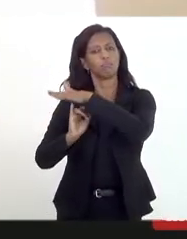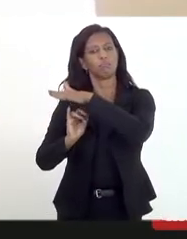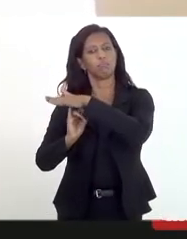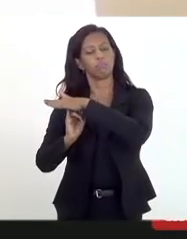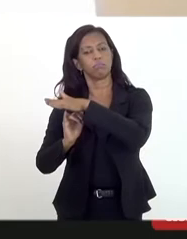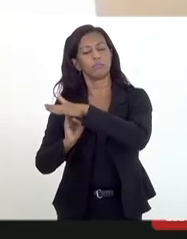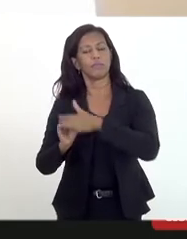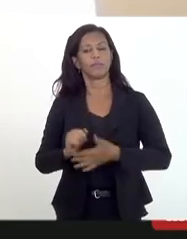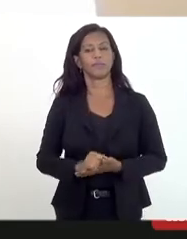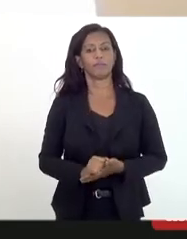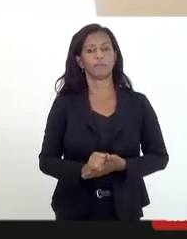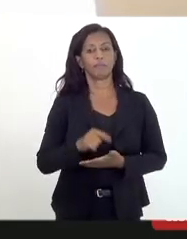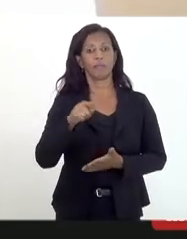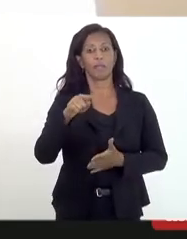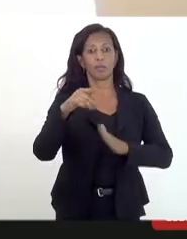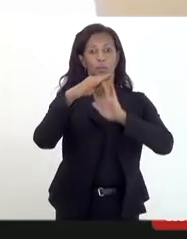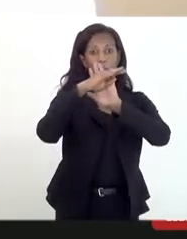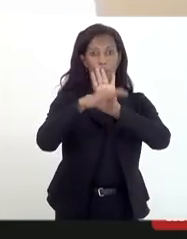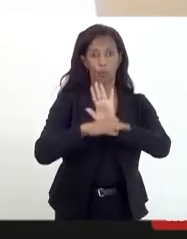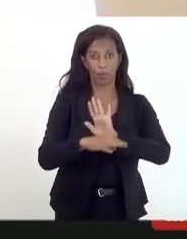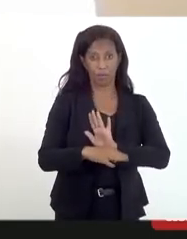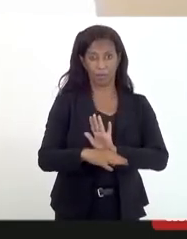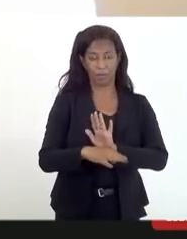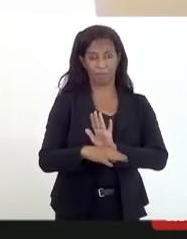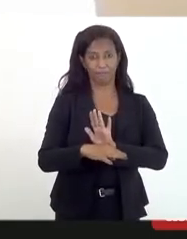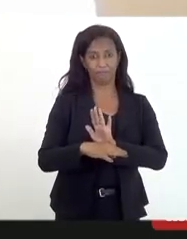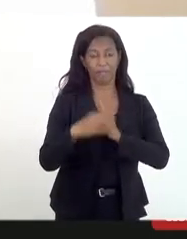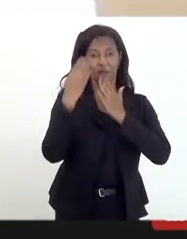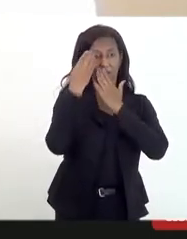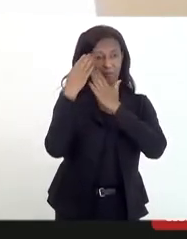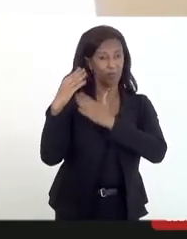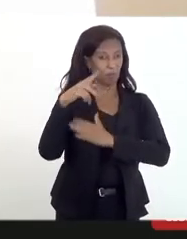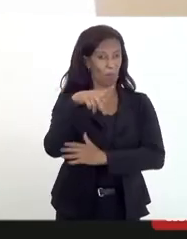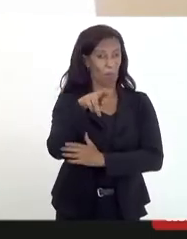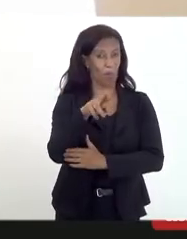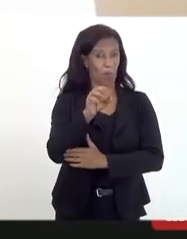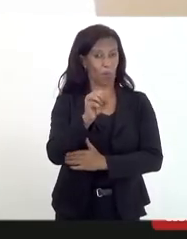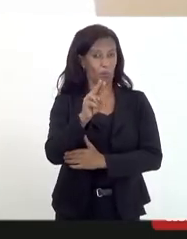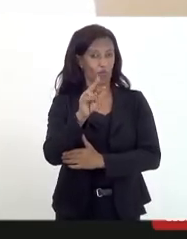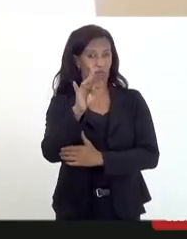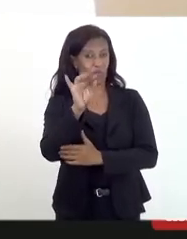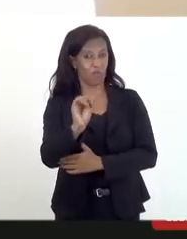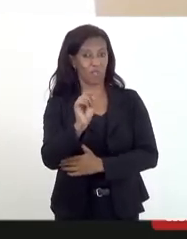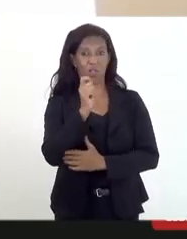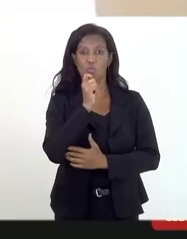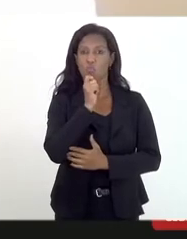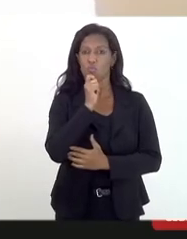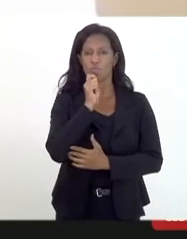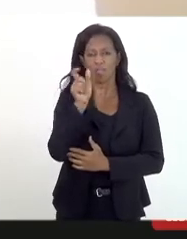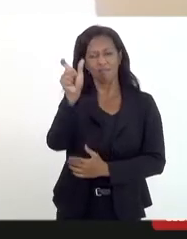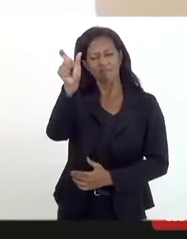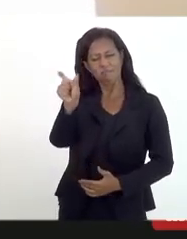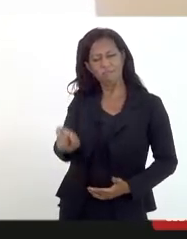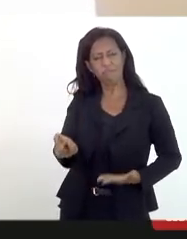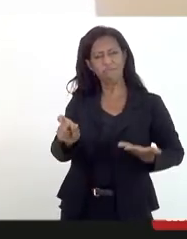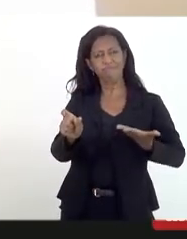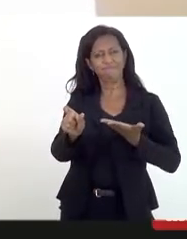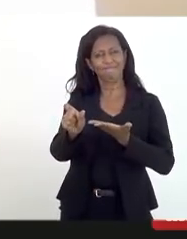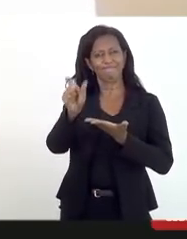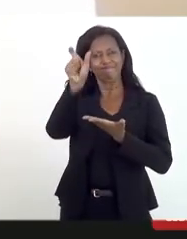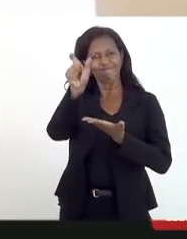jornalistas. Mas o programa de proteção a vítimas e testemunhas ameaçadas, o Provita, ele não tem o perfil de